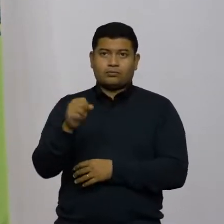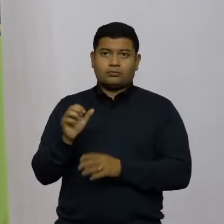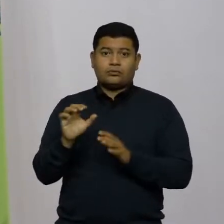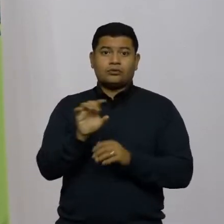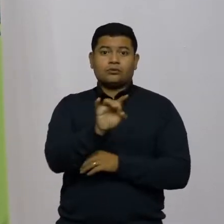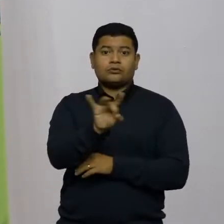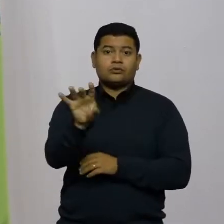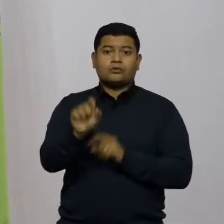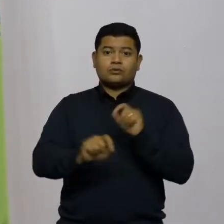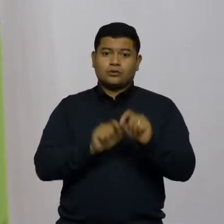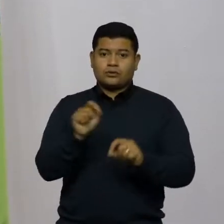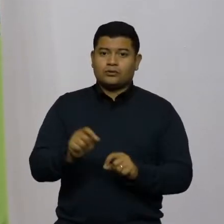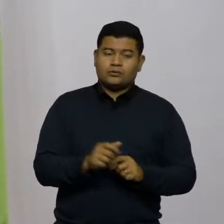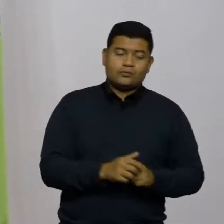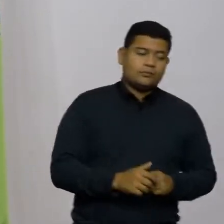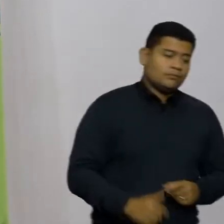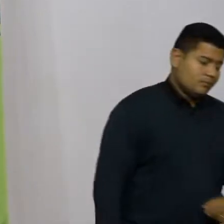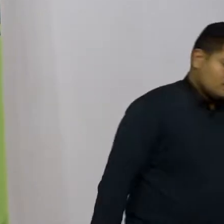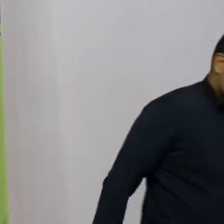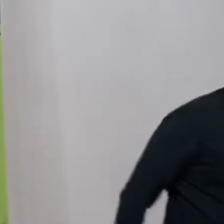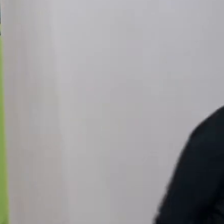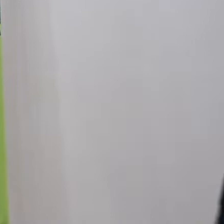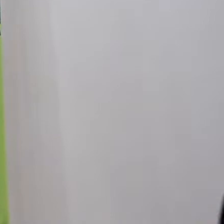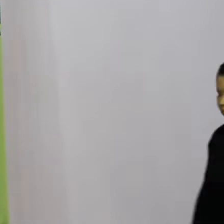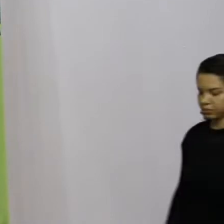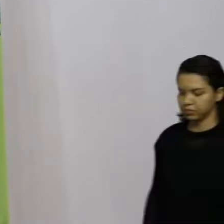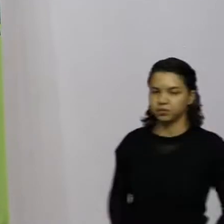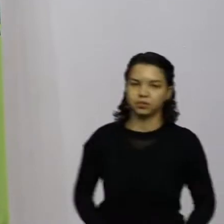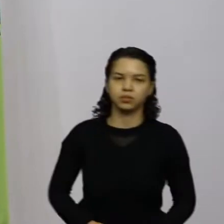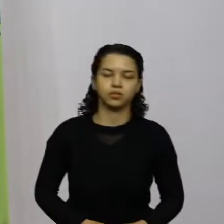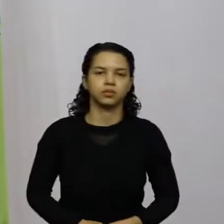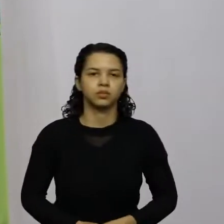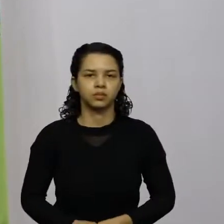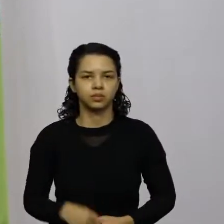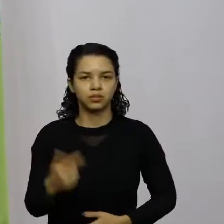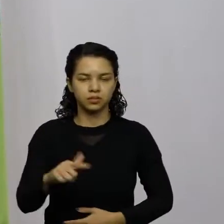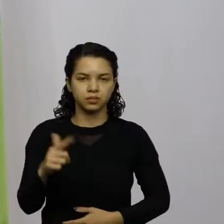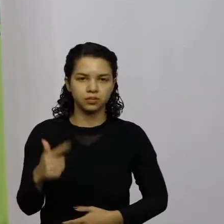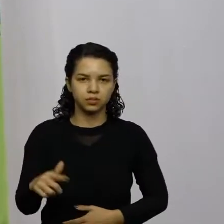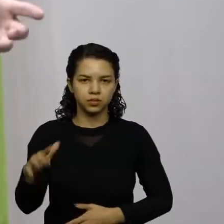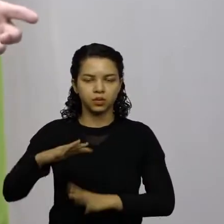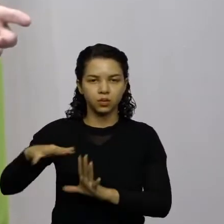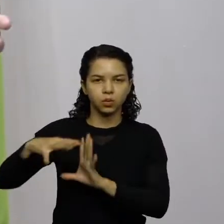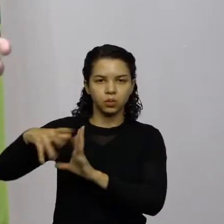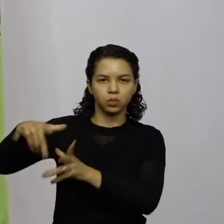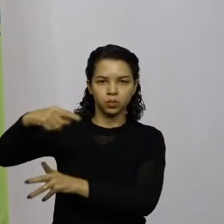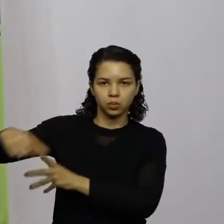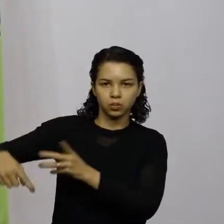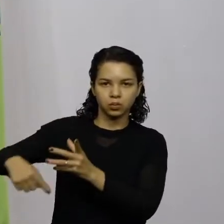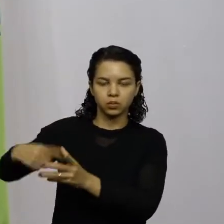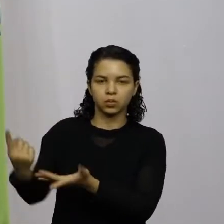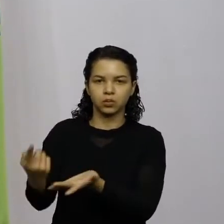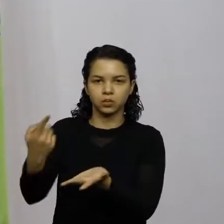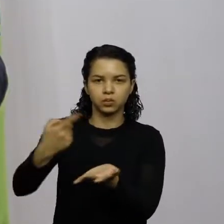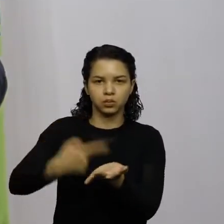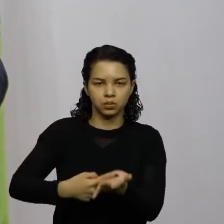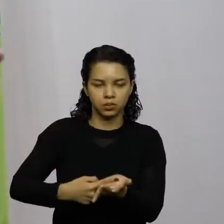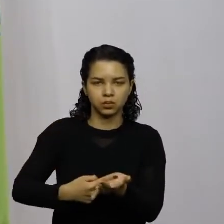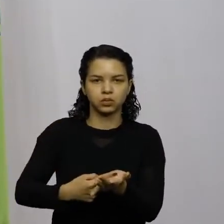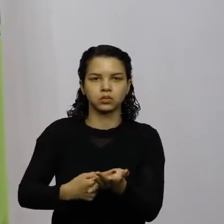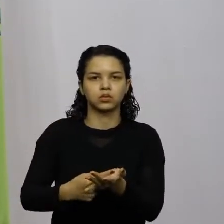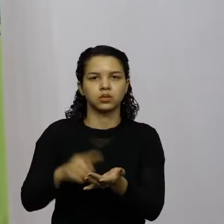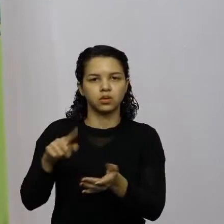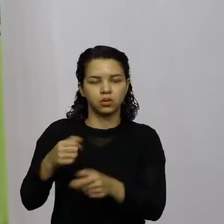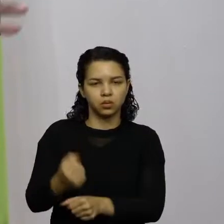no mundo jurídico, não existe no mundo factual, no mundo dos fatos concretos, não é uma obra que começou,